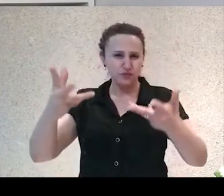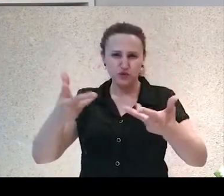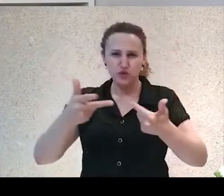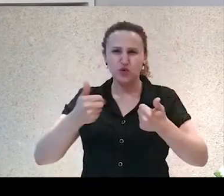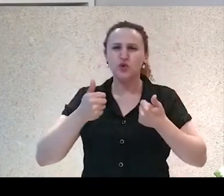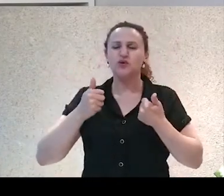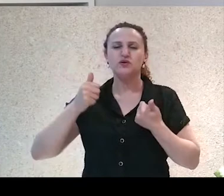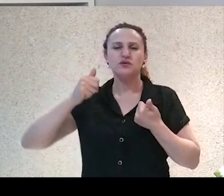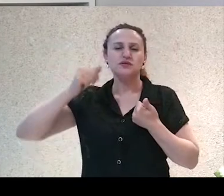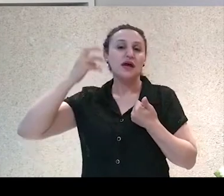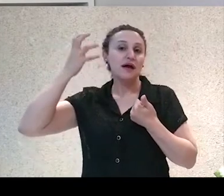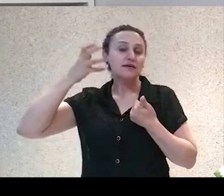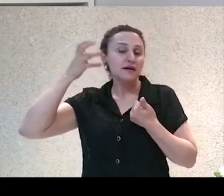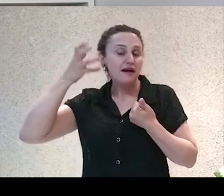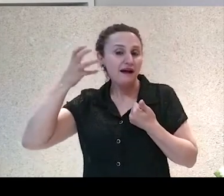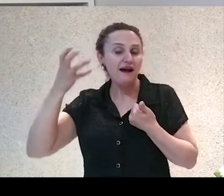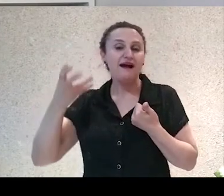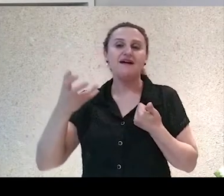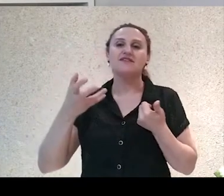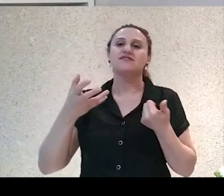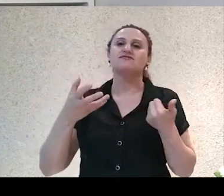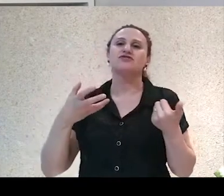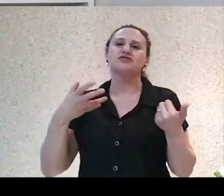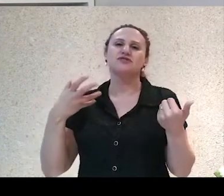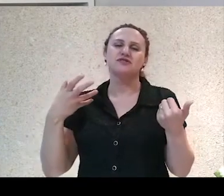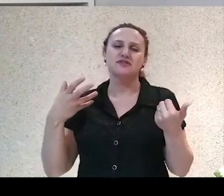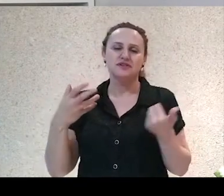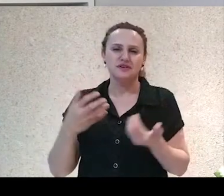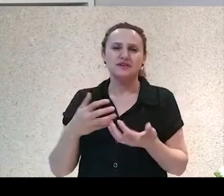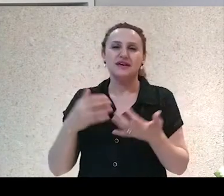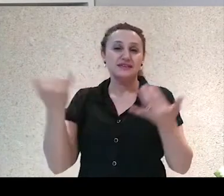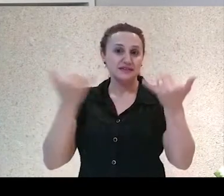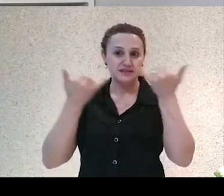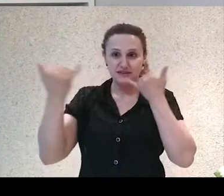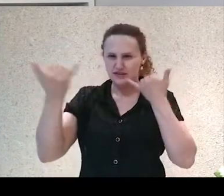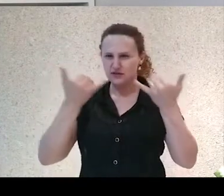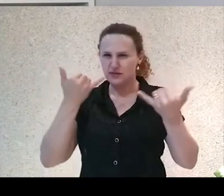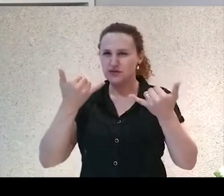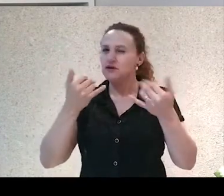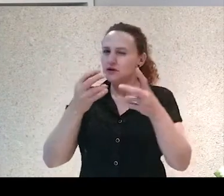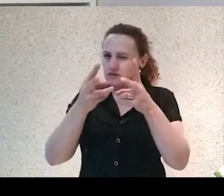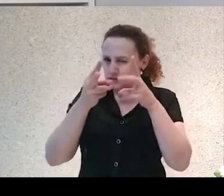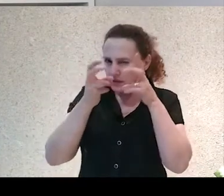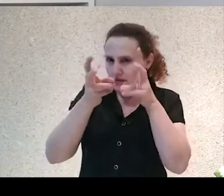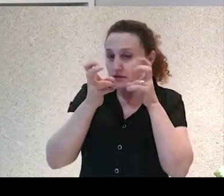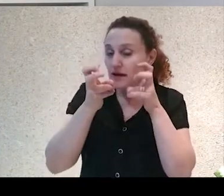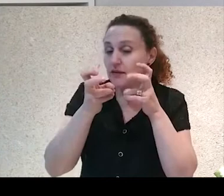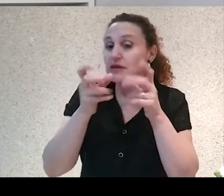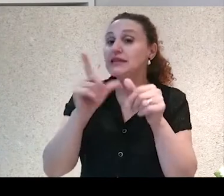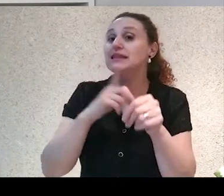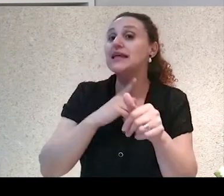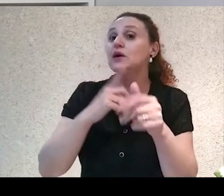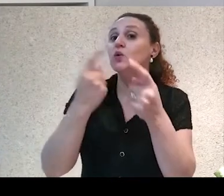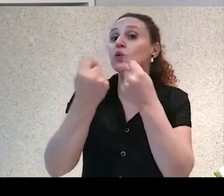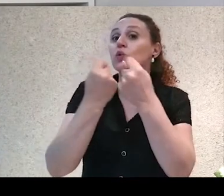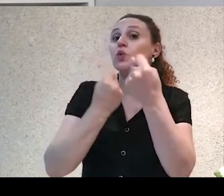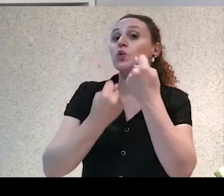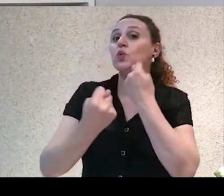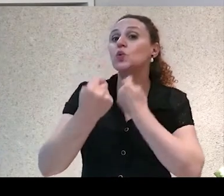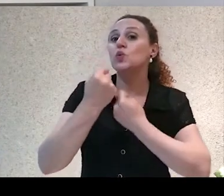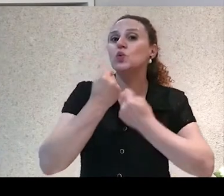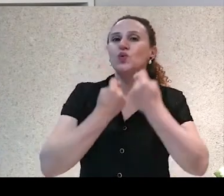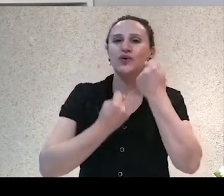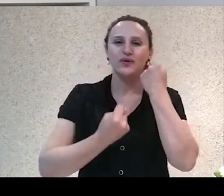que aqui é uma sociedade distópica, mas a gente vê aí uma espécie de controle, de padronização de todos a partir